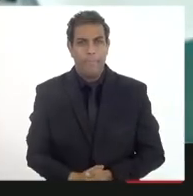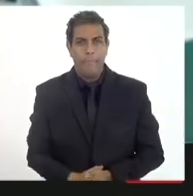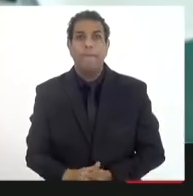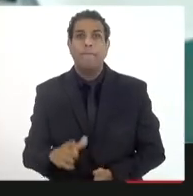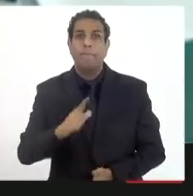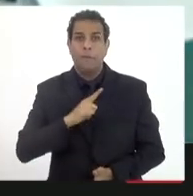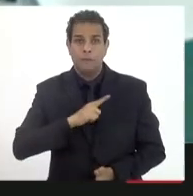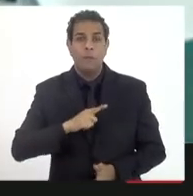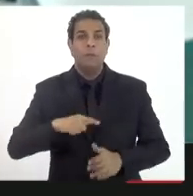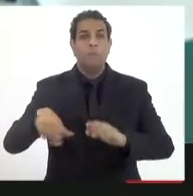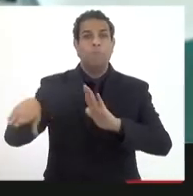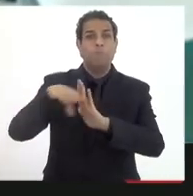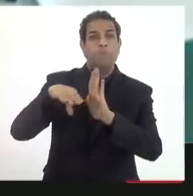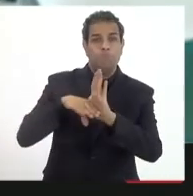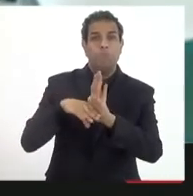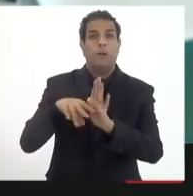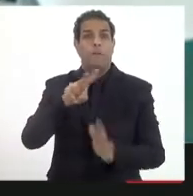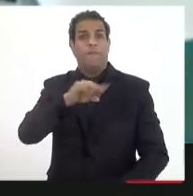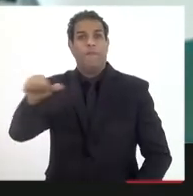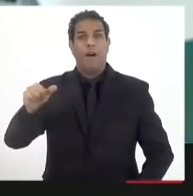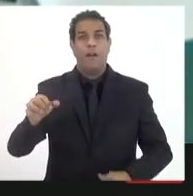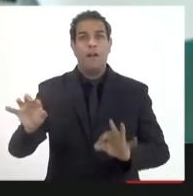ter agências que vão fazer essa operação.